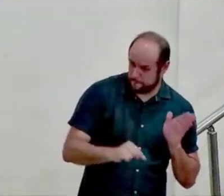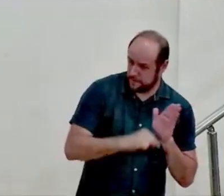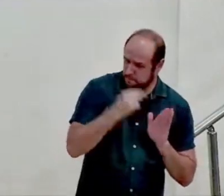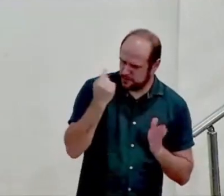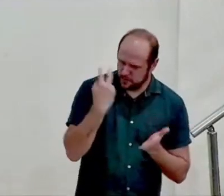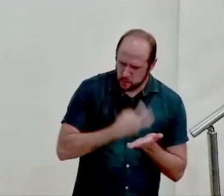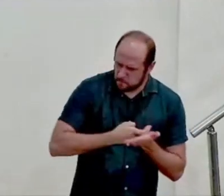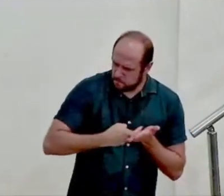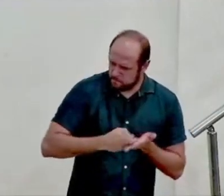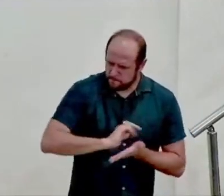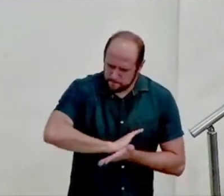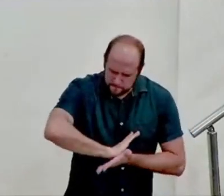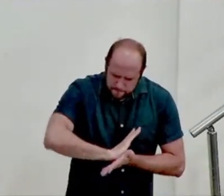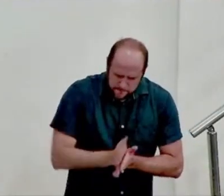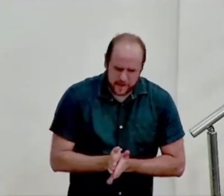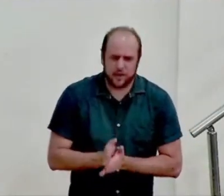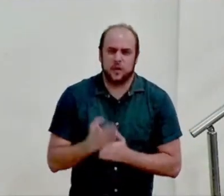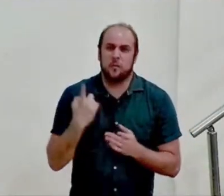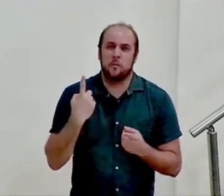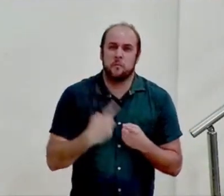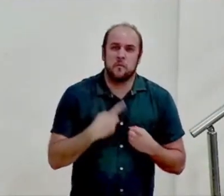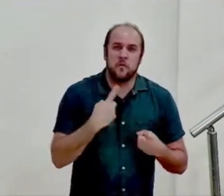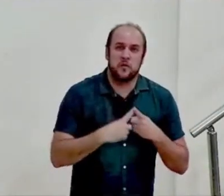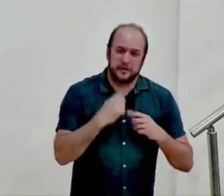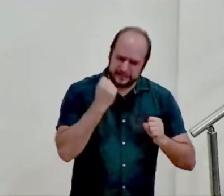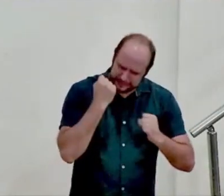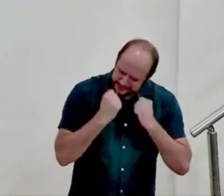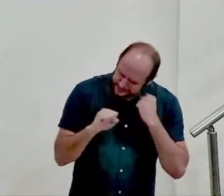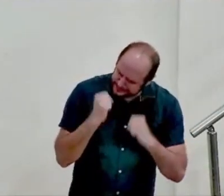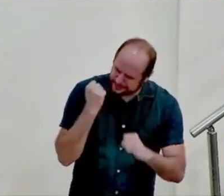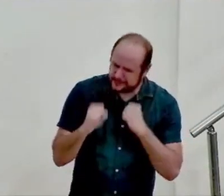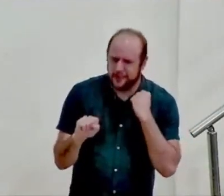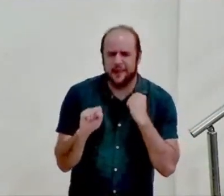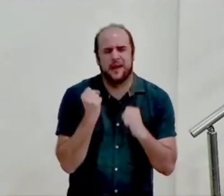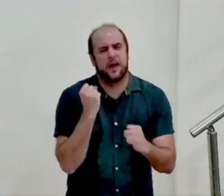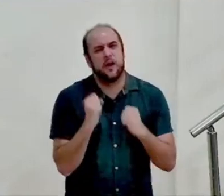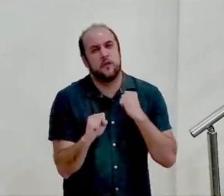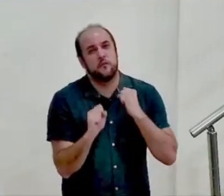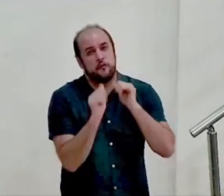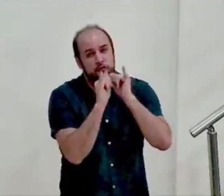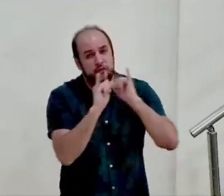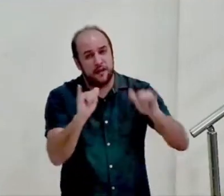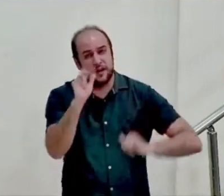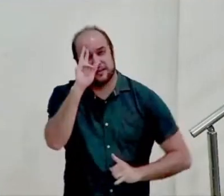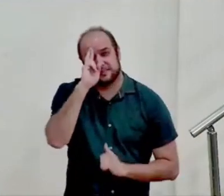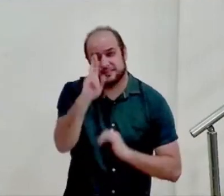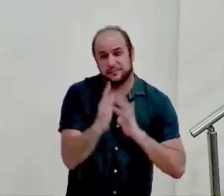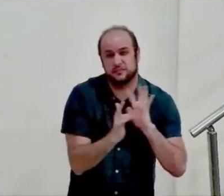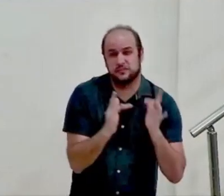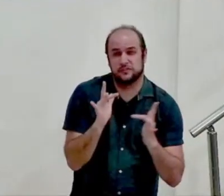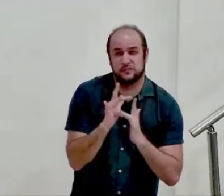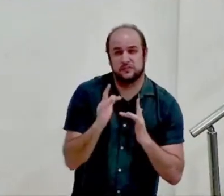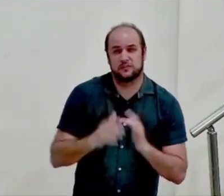esmagados porque este salmo é um salmo que fala do Senhor Jesus Cristo